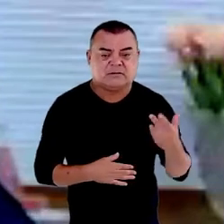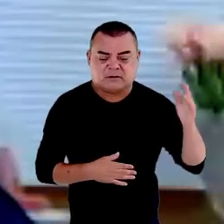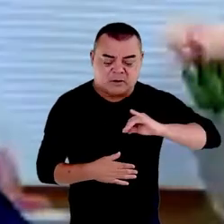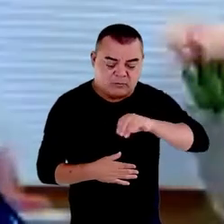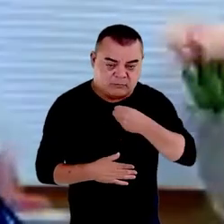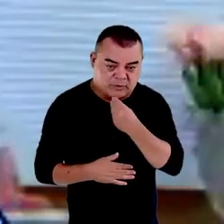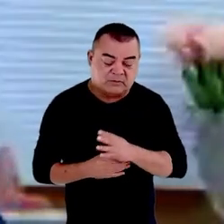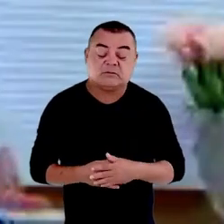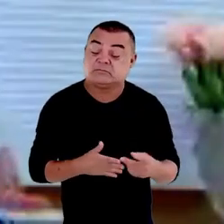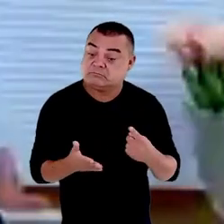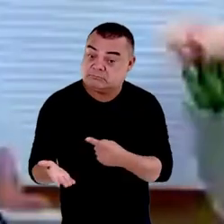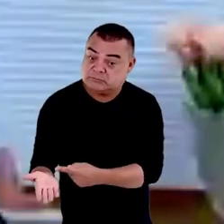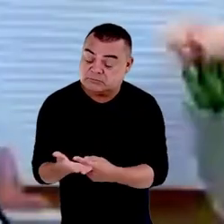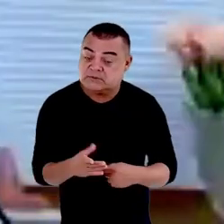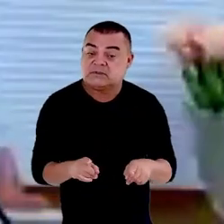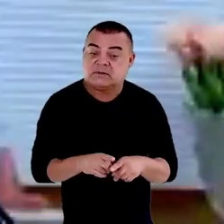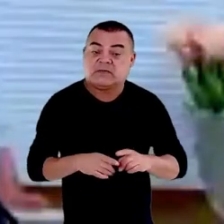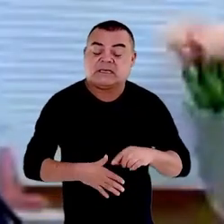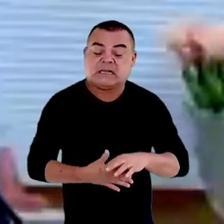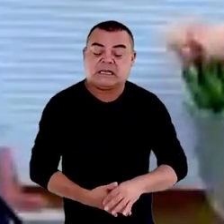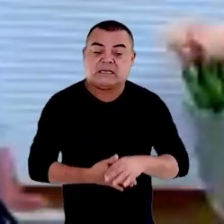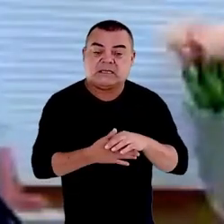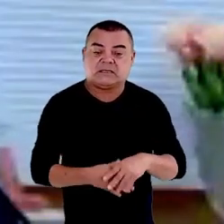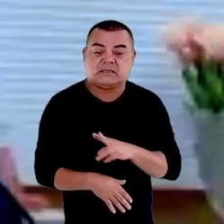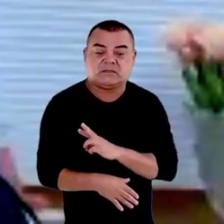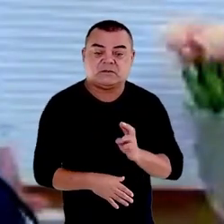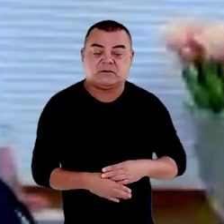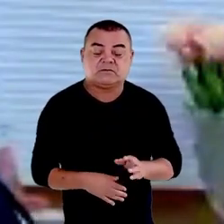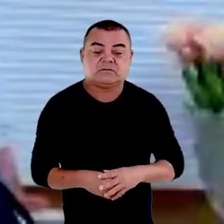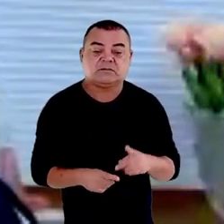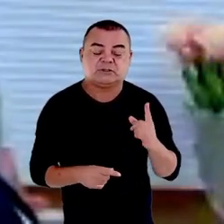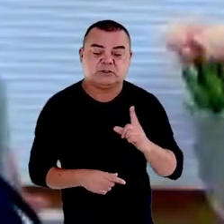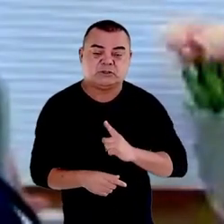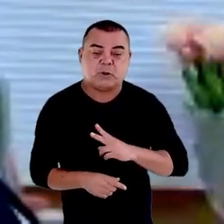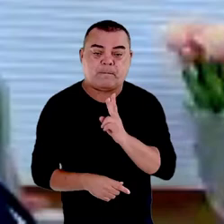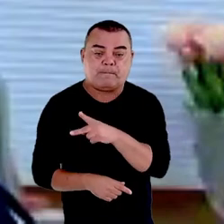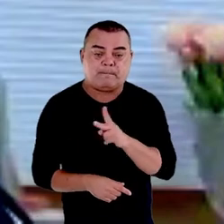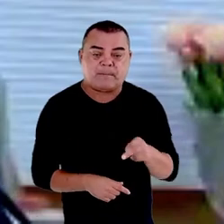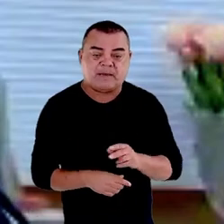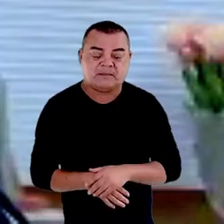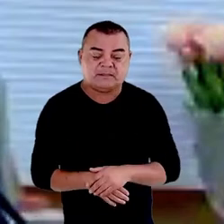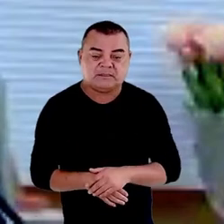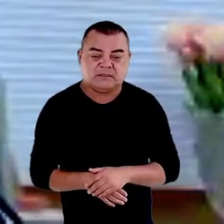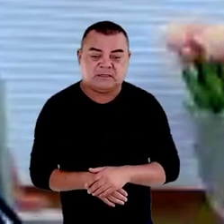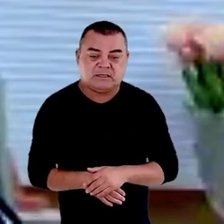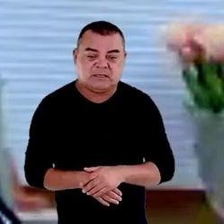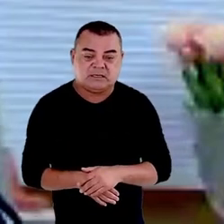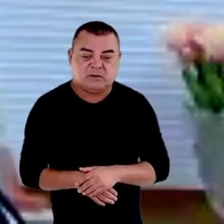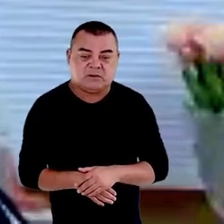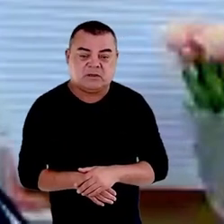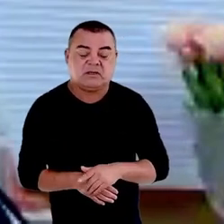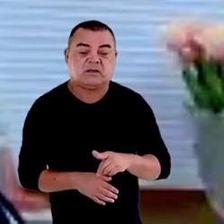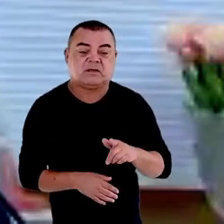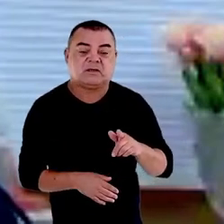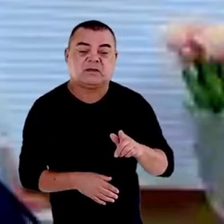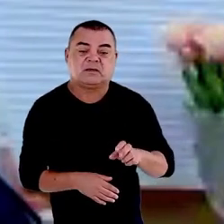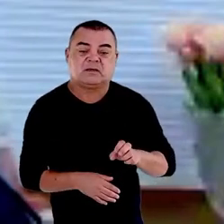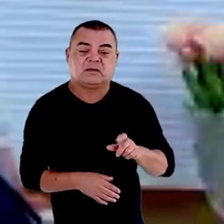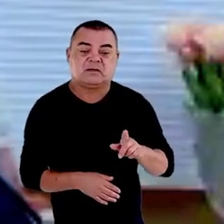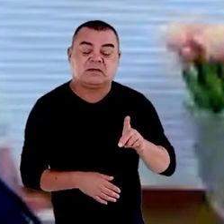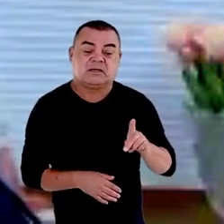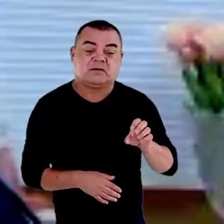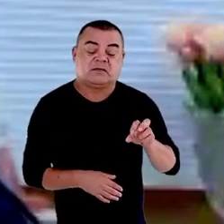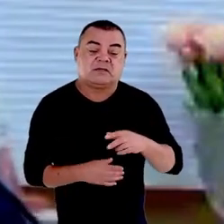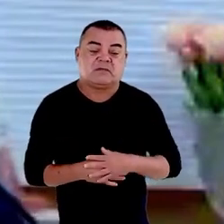religiosos também e um deles o padre Kelder não sei se se os senhores as senhoras conhecem padre Kelder ele falou para mim